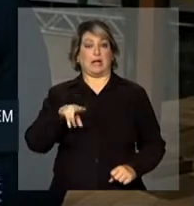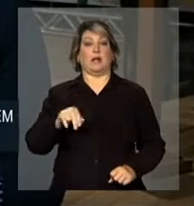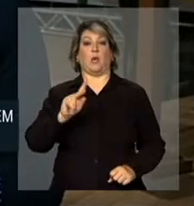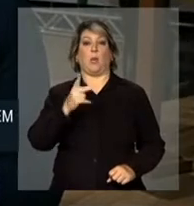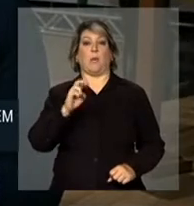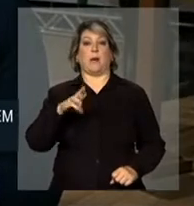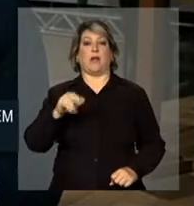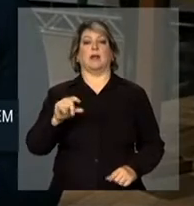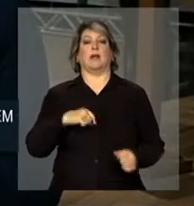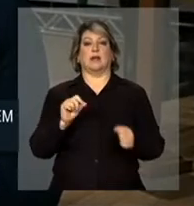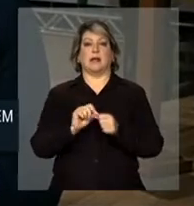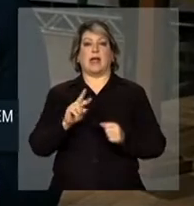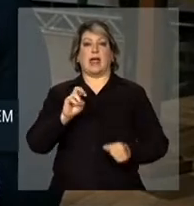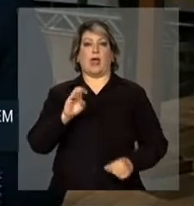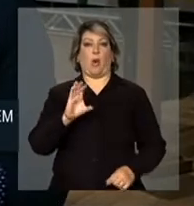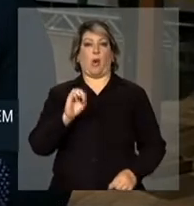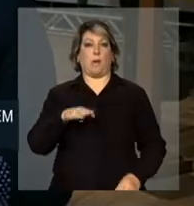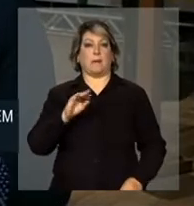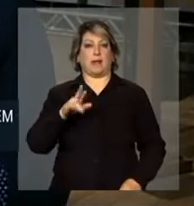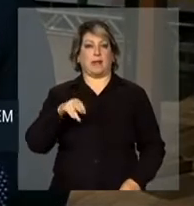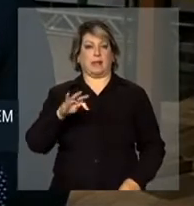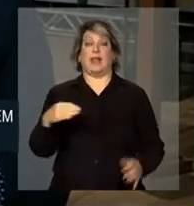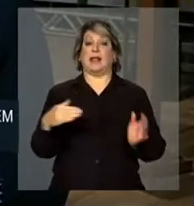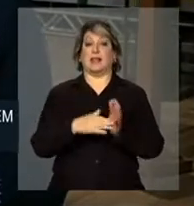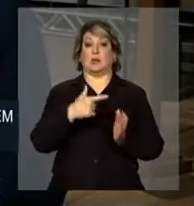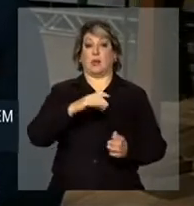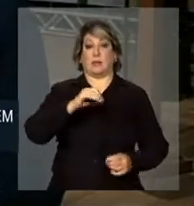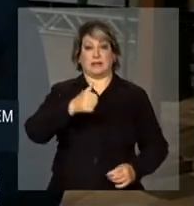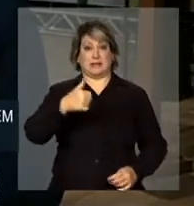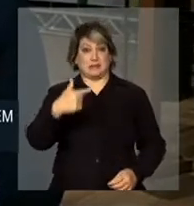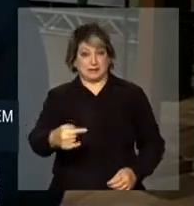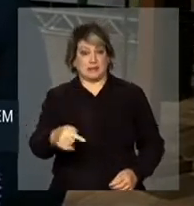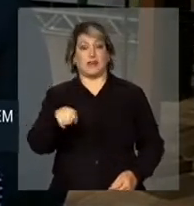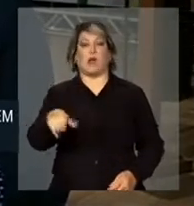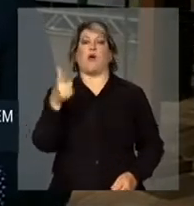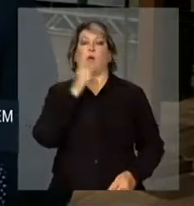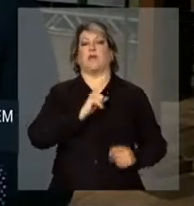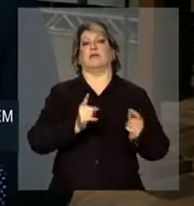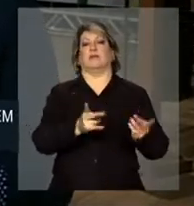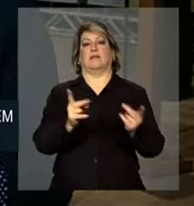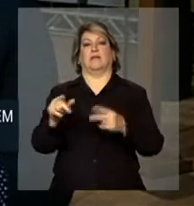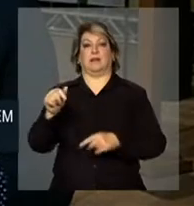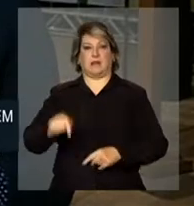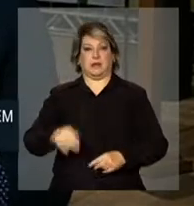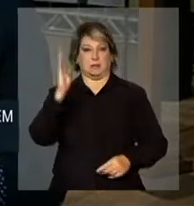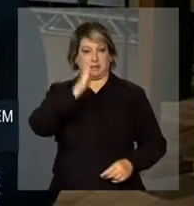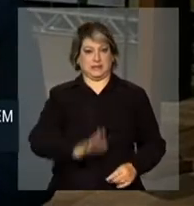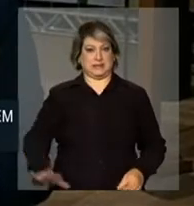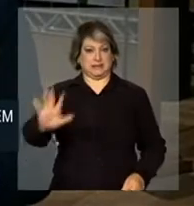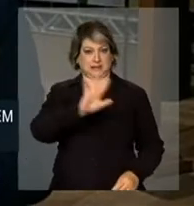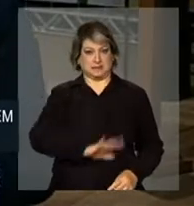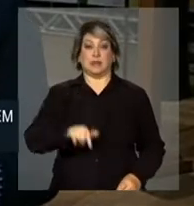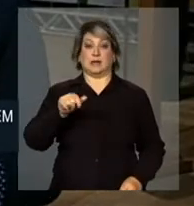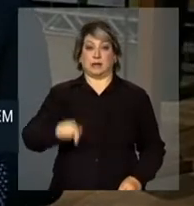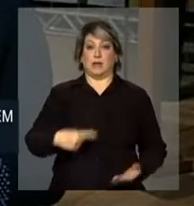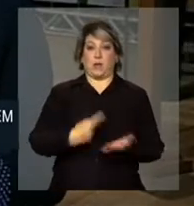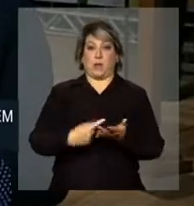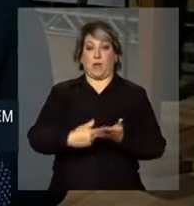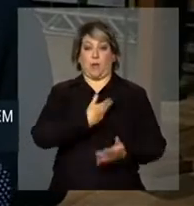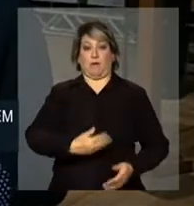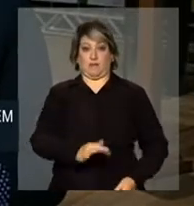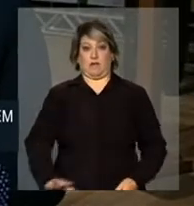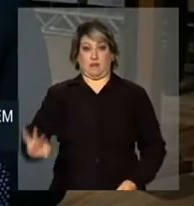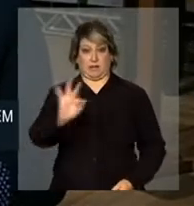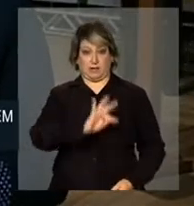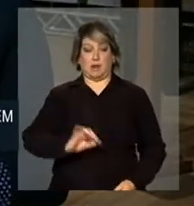recombinante e até 2017 a insulina chegue ao mercado brasileiro. O acordo do governo federal é com o laboratório